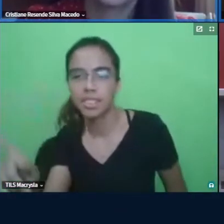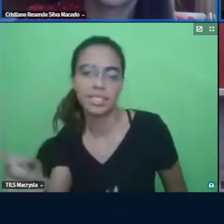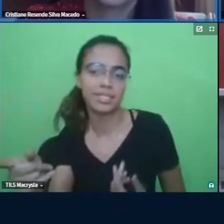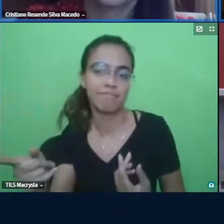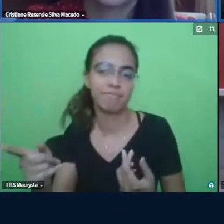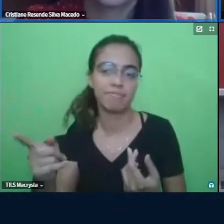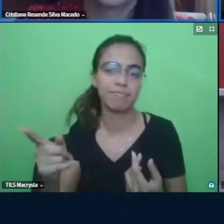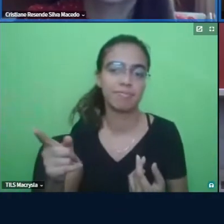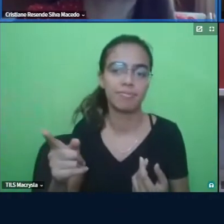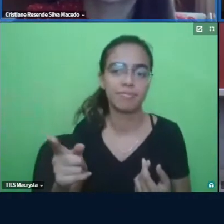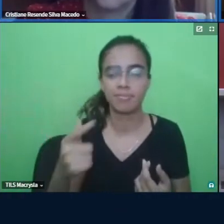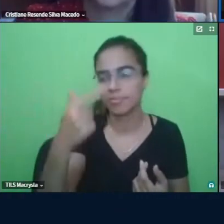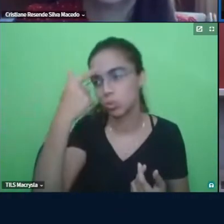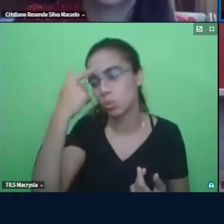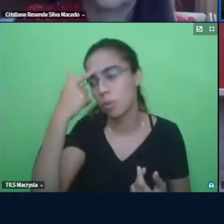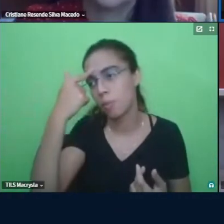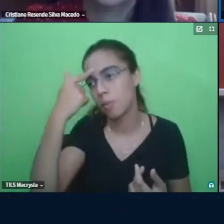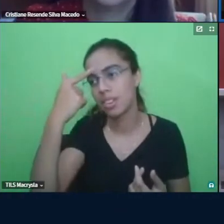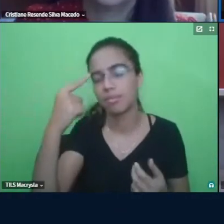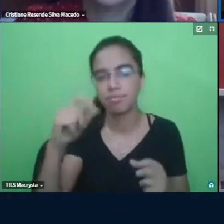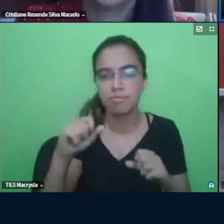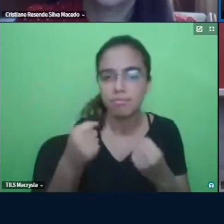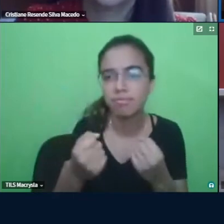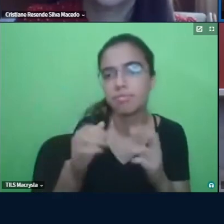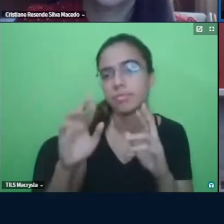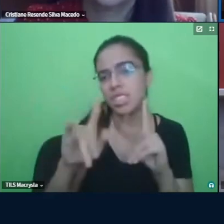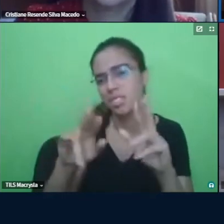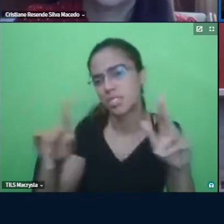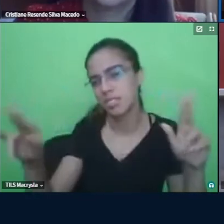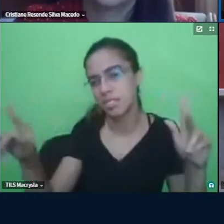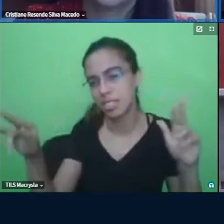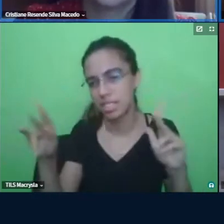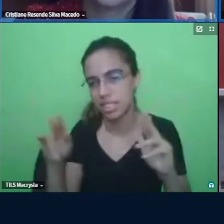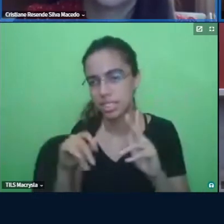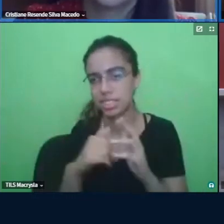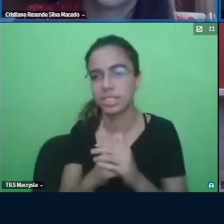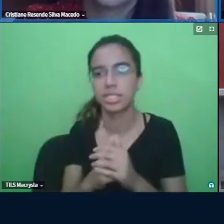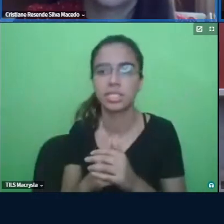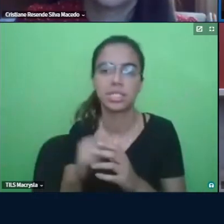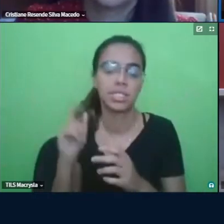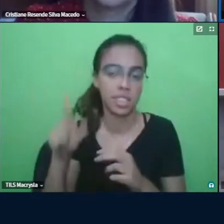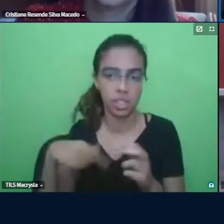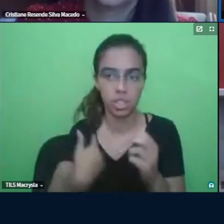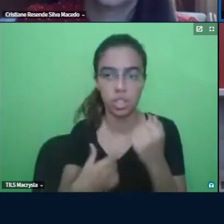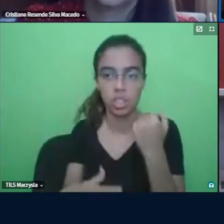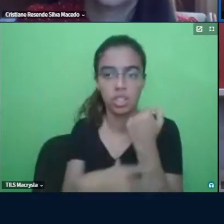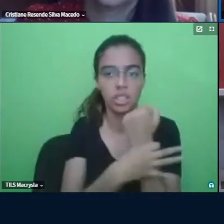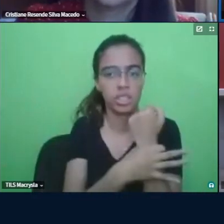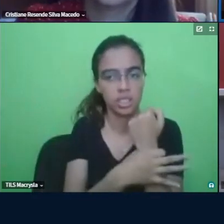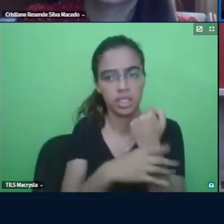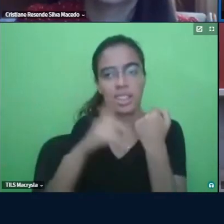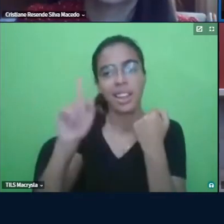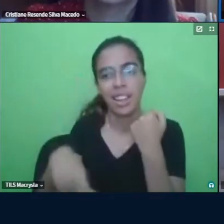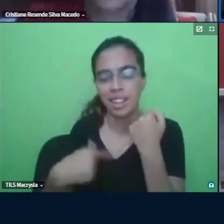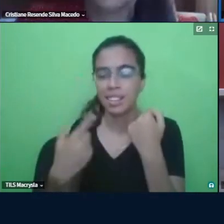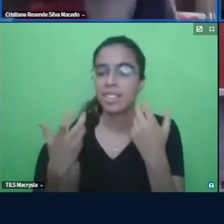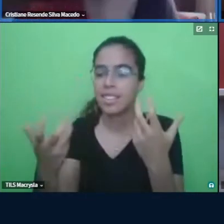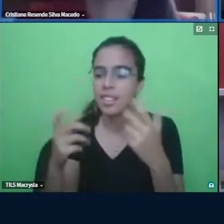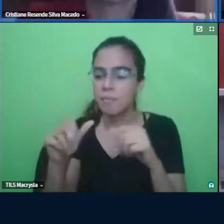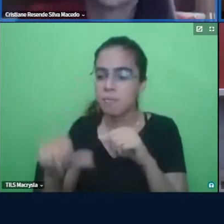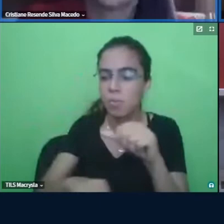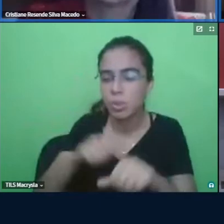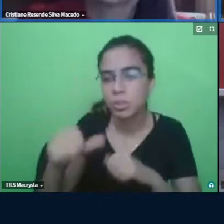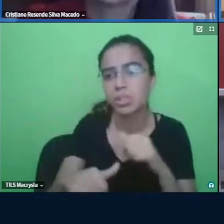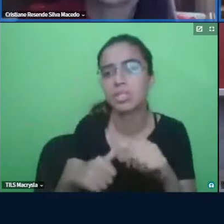uma maneira totalmente diferente então o que sim temos e que a nossa garantia é essa ânsia de querer mudar de querer